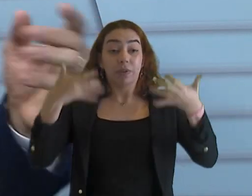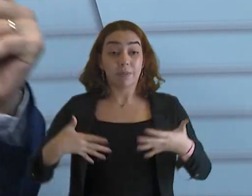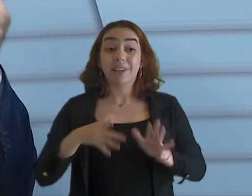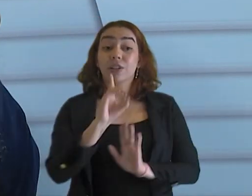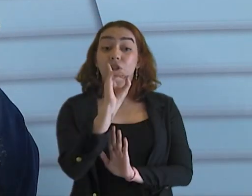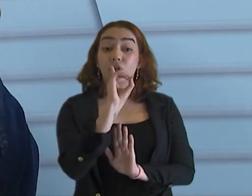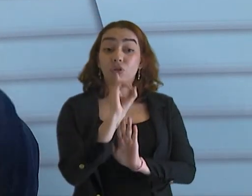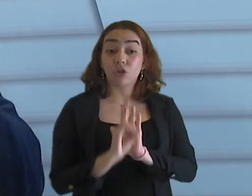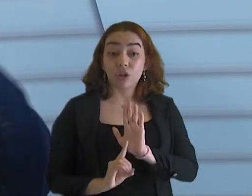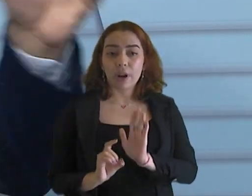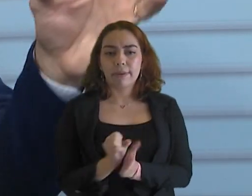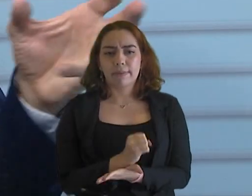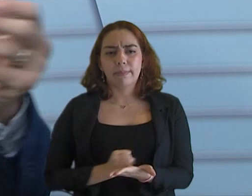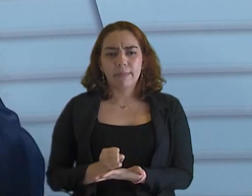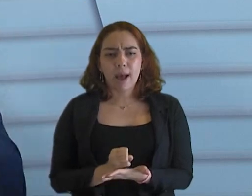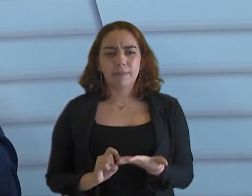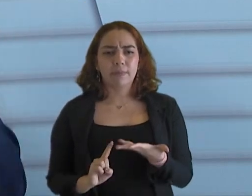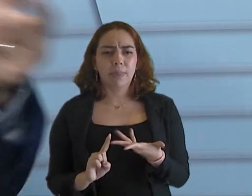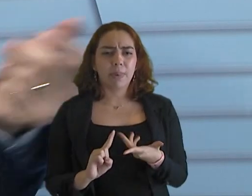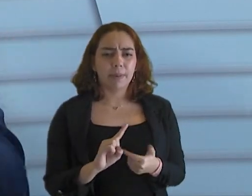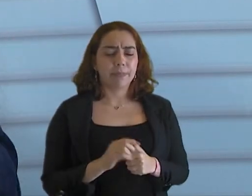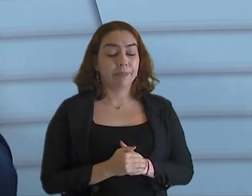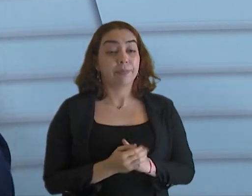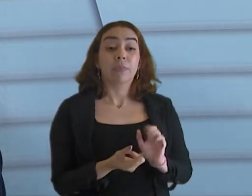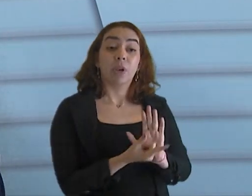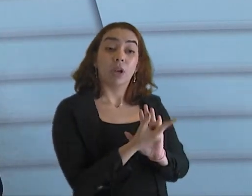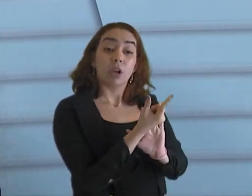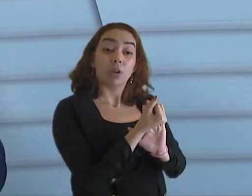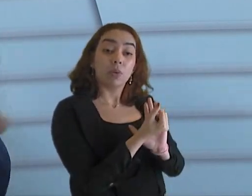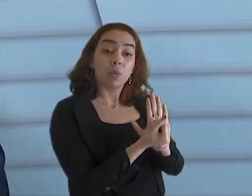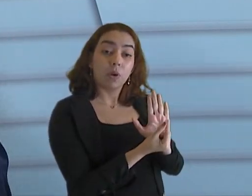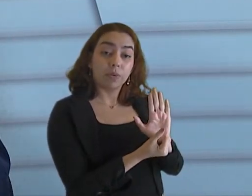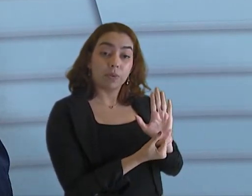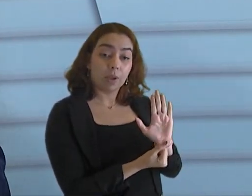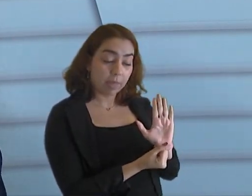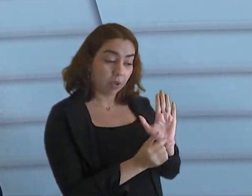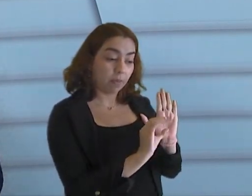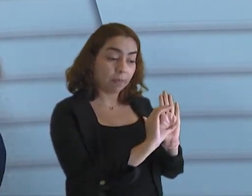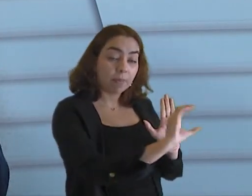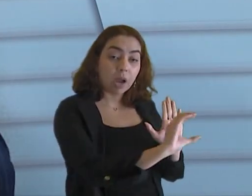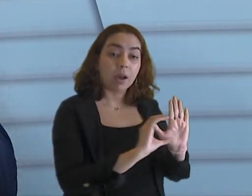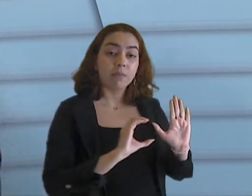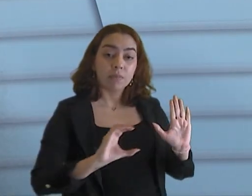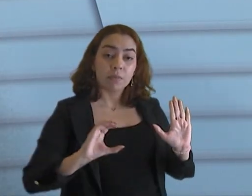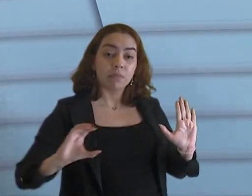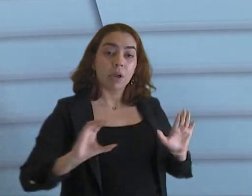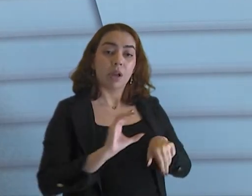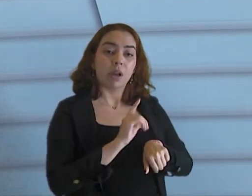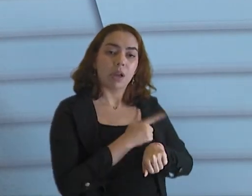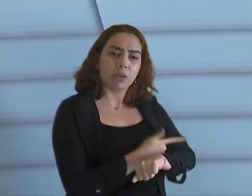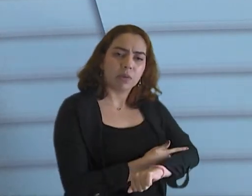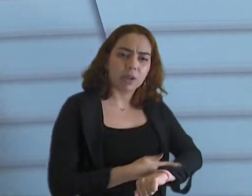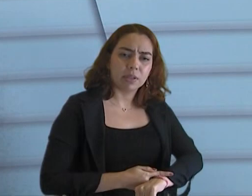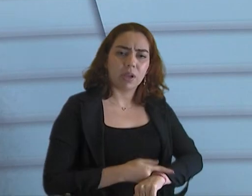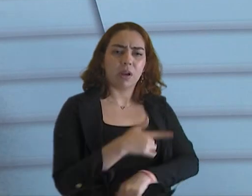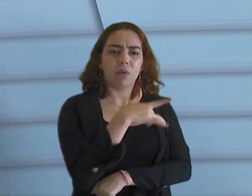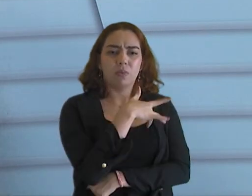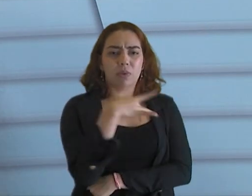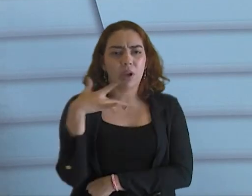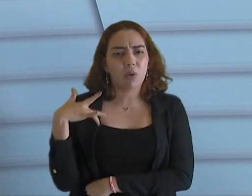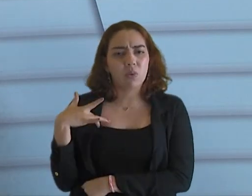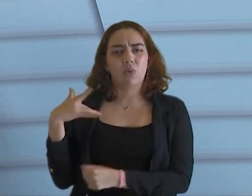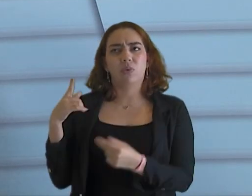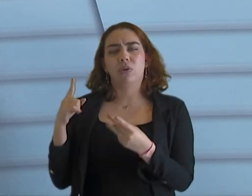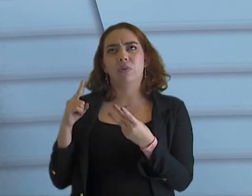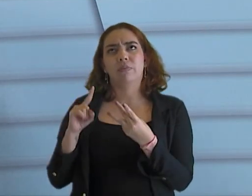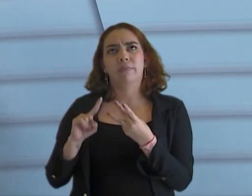E o orçamento é que vai dizer quanto dinheiro vai para cada, concretizar cada direito daquele. Educação, saúde, vai ter que estar concretizado no orçamento